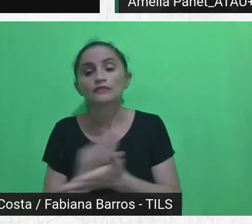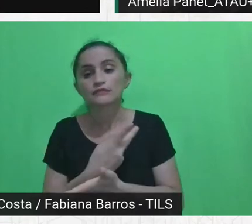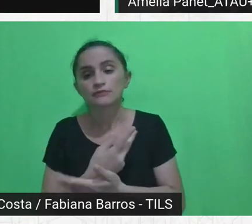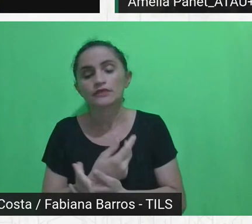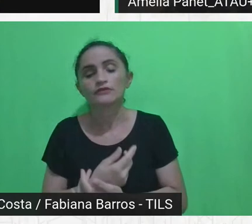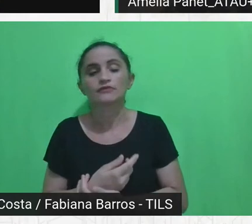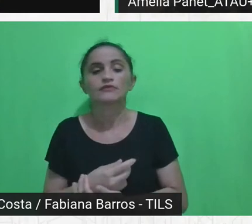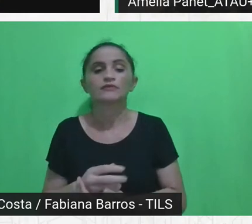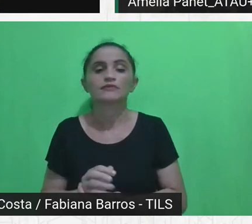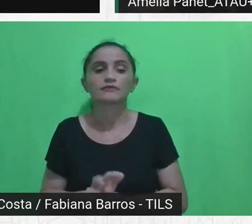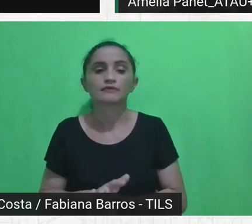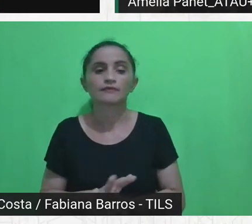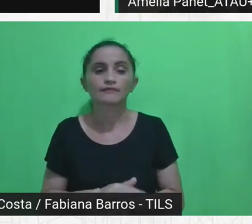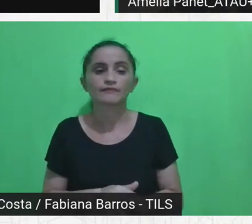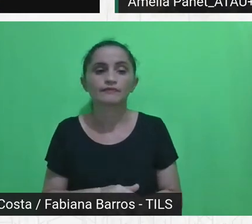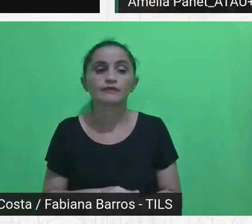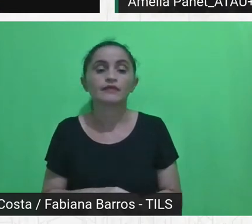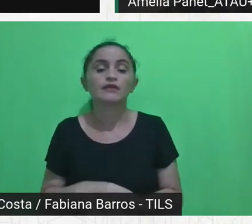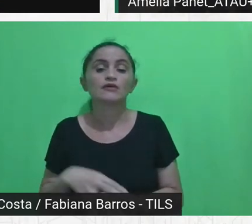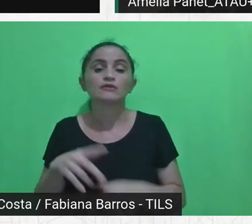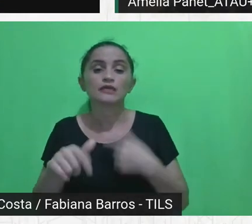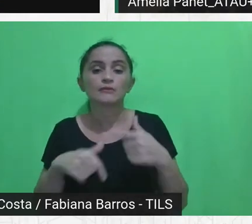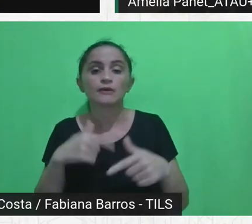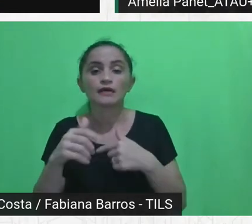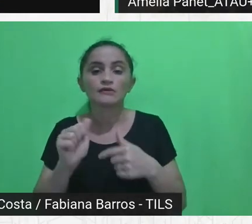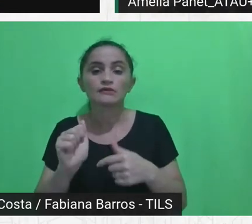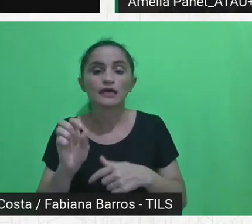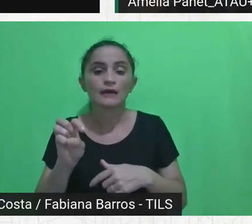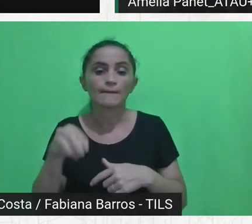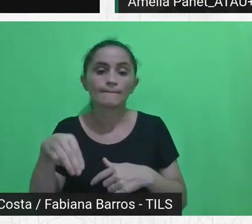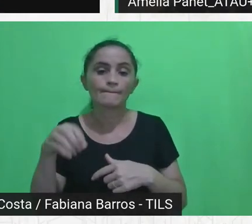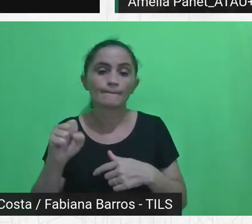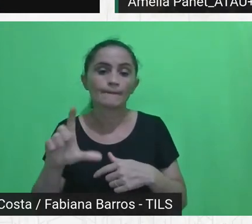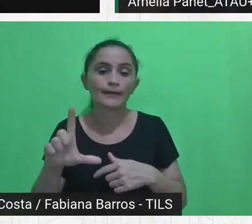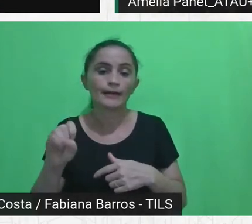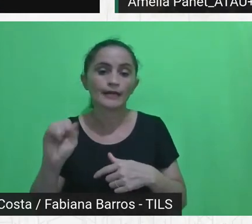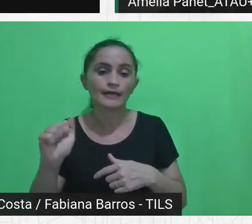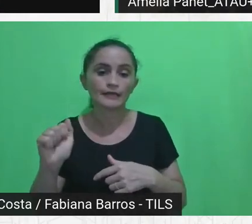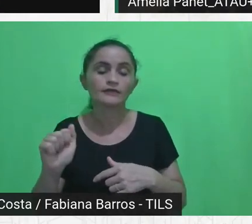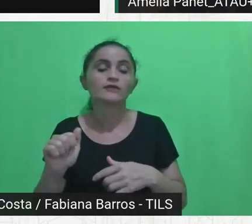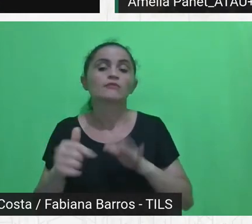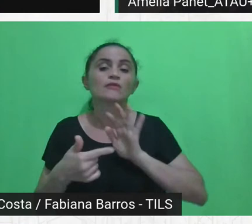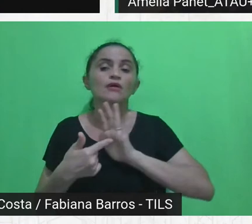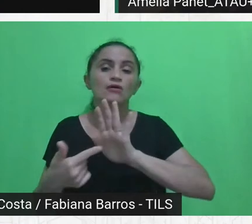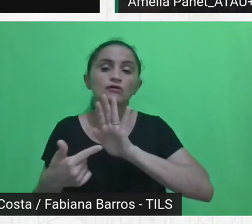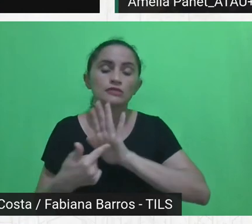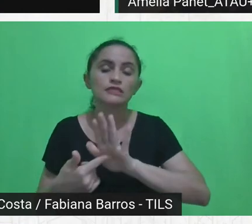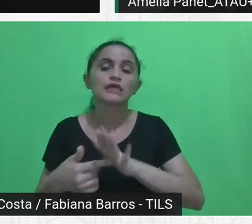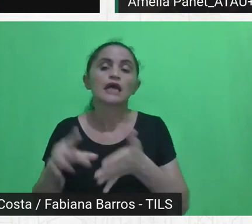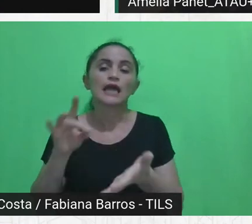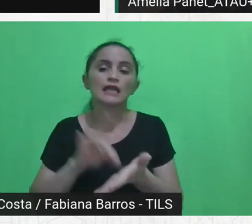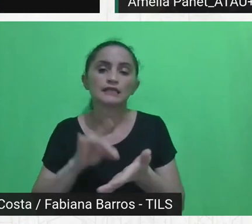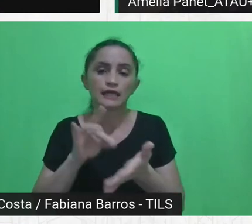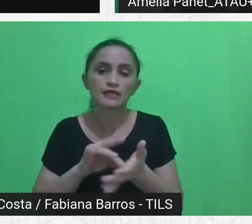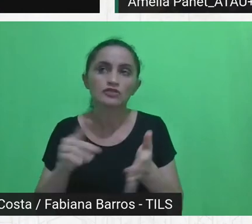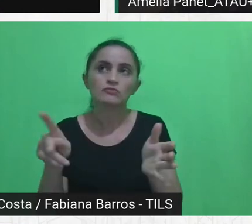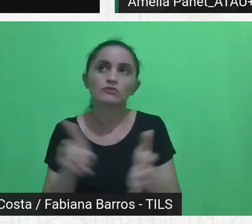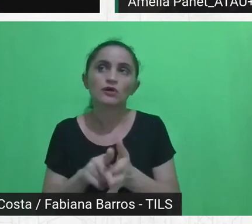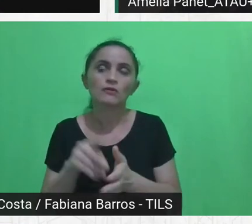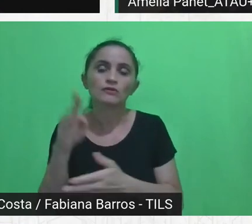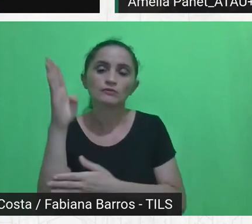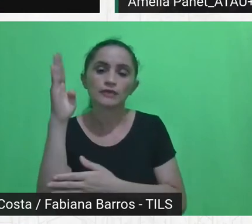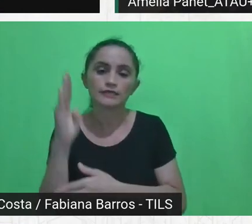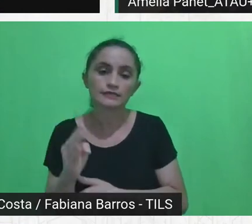O trabalho da Amélia, eu acho que ele vai apontar também na direção da gente conhecer a realidade brasileira, como estudante, agora estou falando,